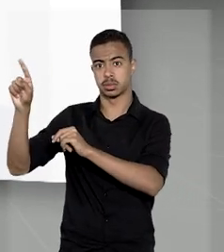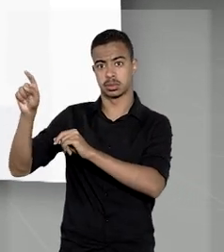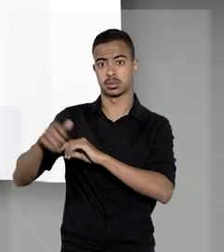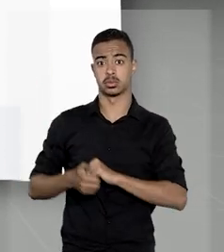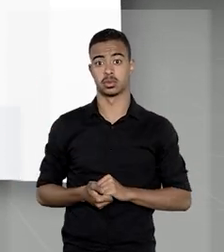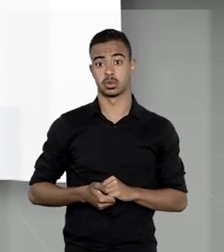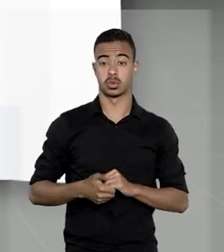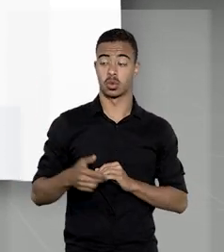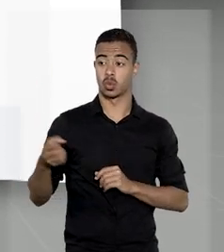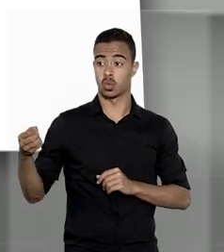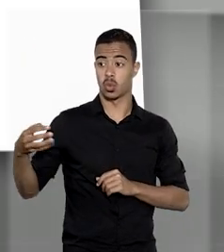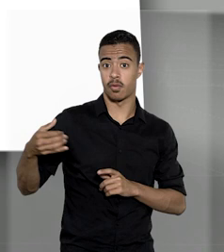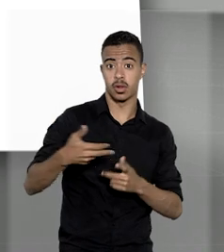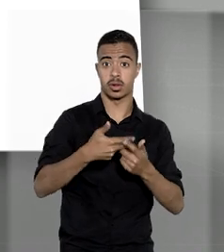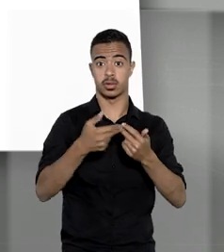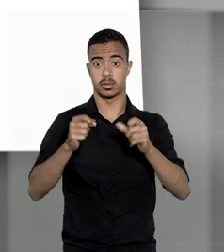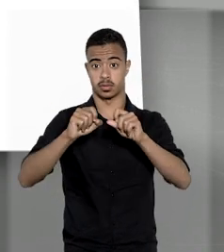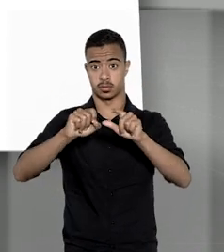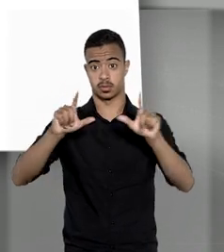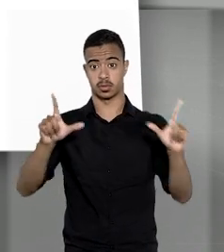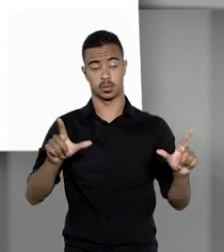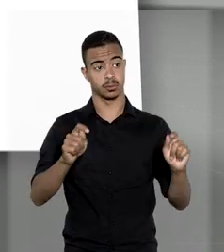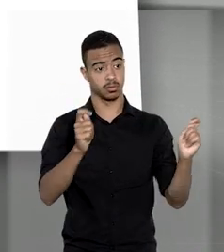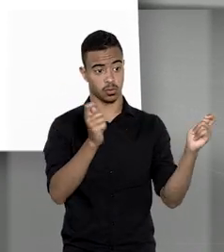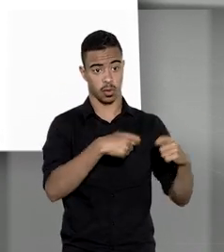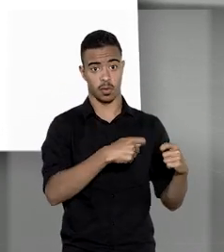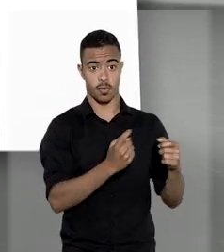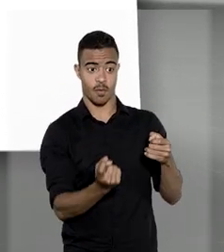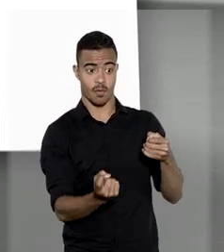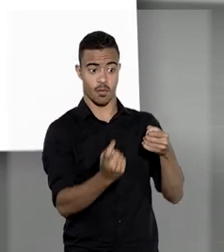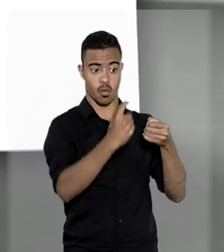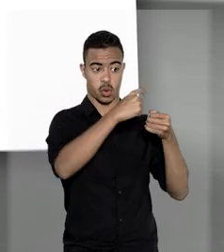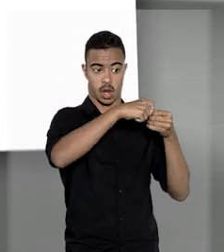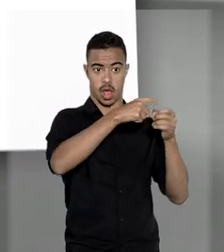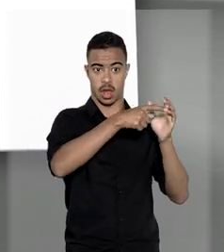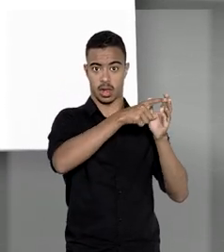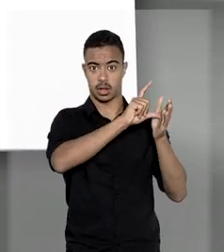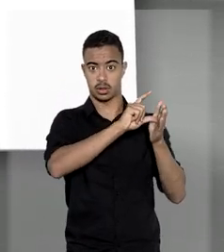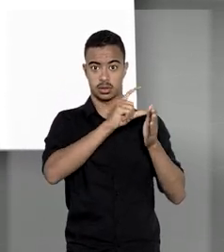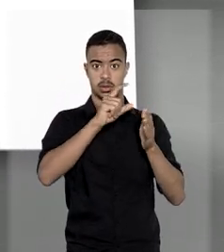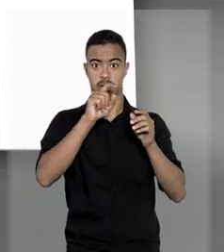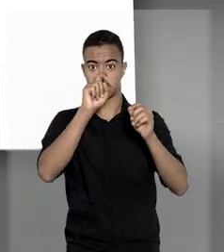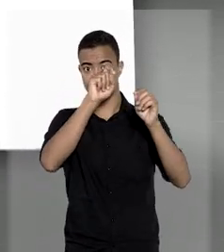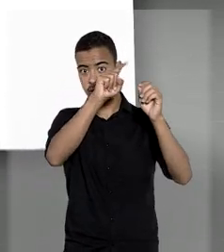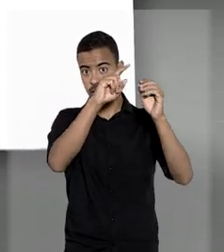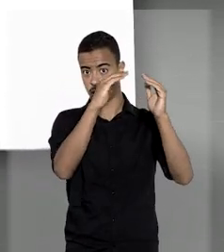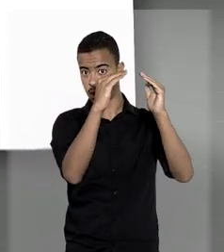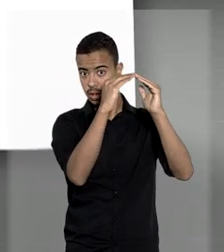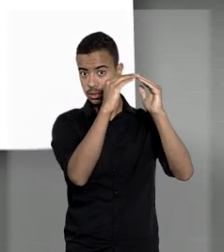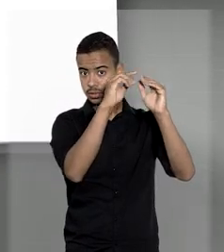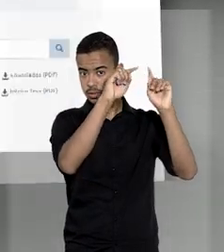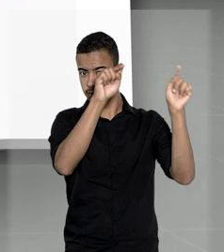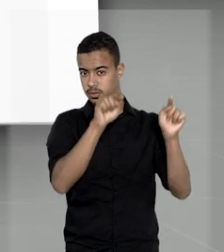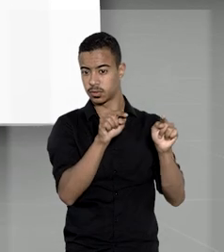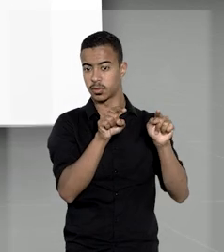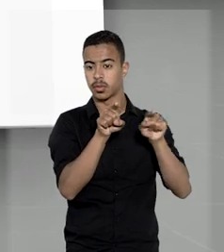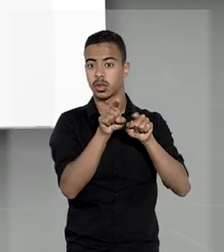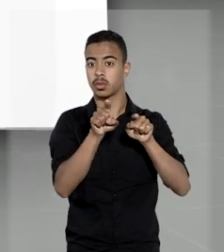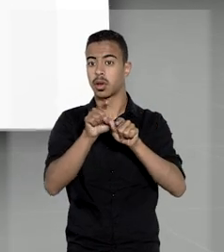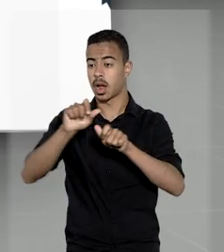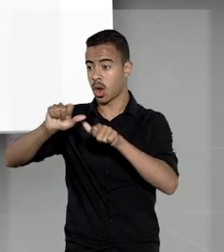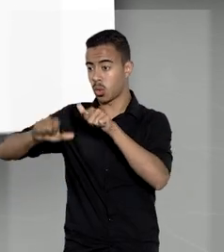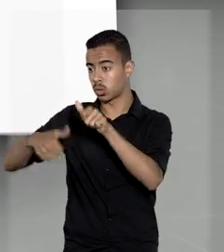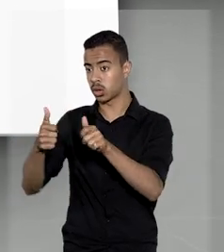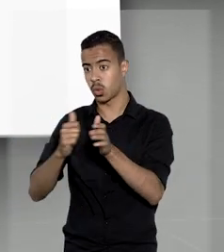clicar aqui. Outras novidades dessa tela são a possibilidade de voltar à página principal clicando na casinha, a